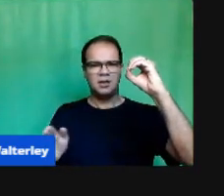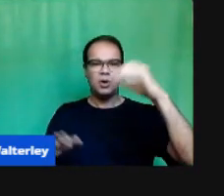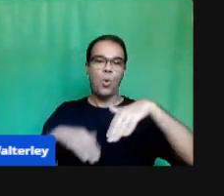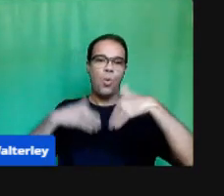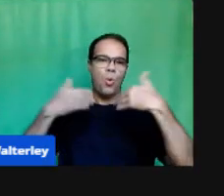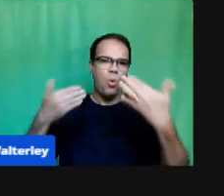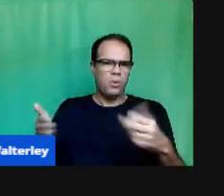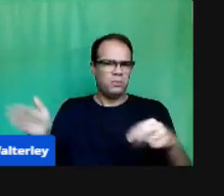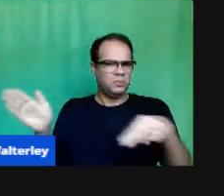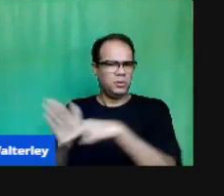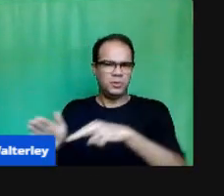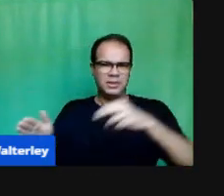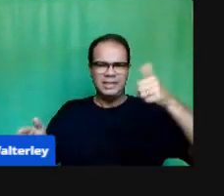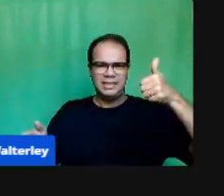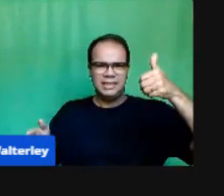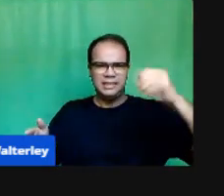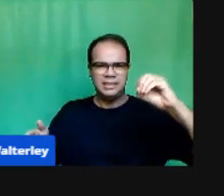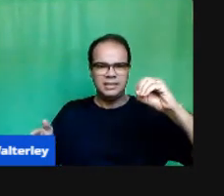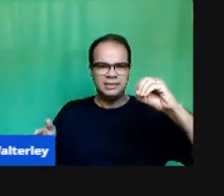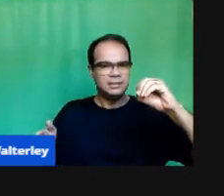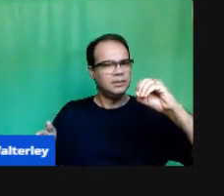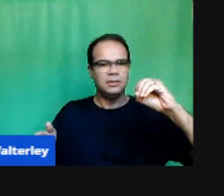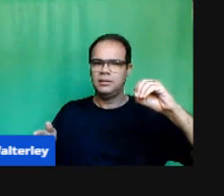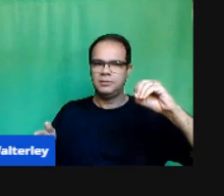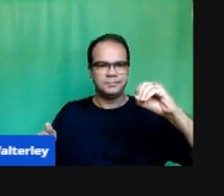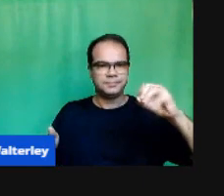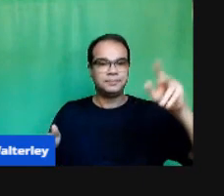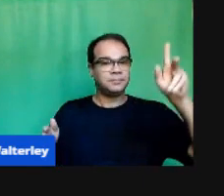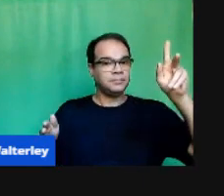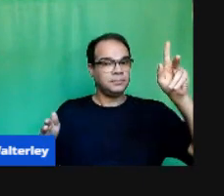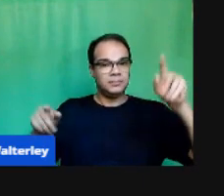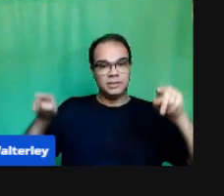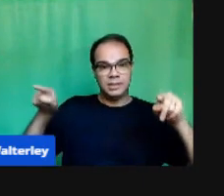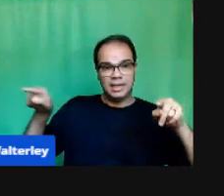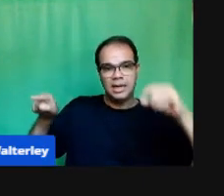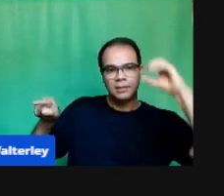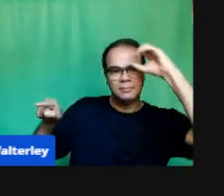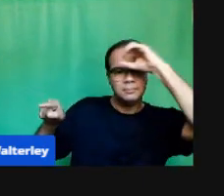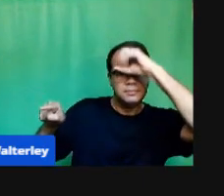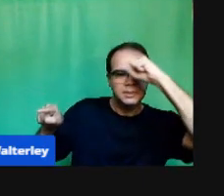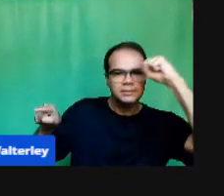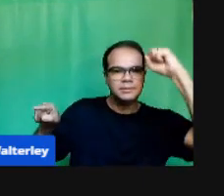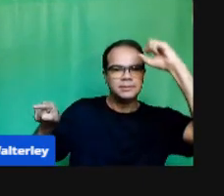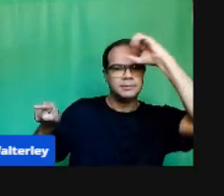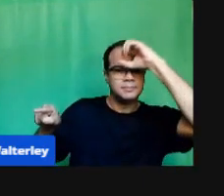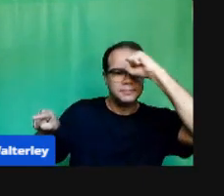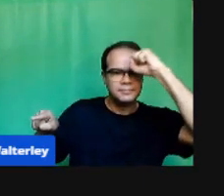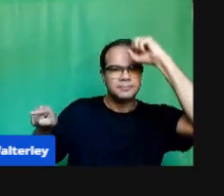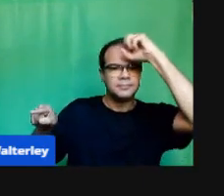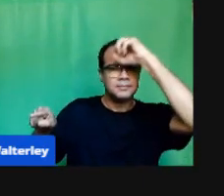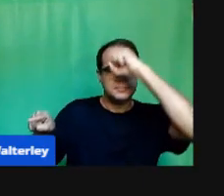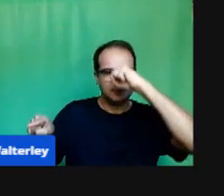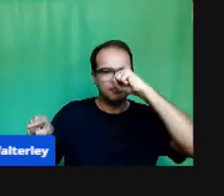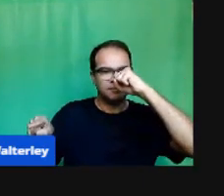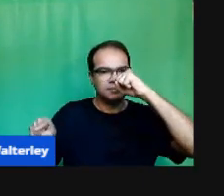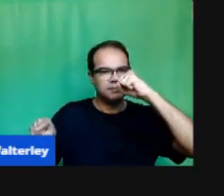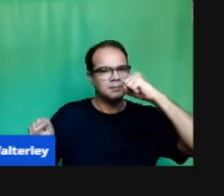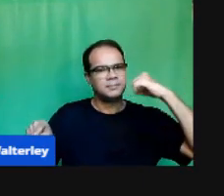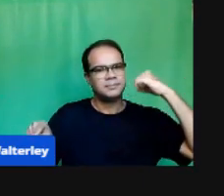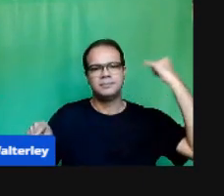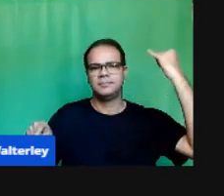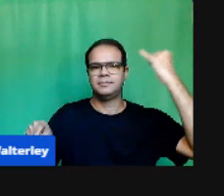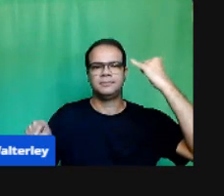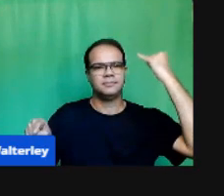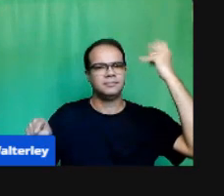verdade A gente avalia A aprendizagem E ele avalia Não só o aluno Mas avalia O nosso trabalho Também